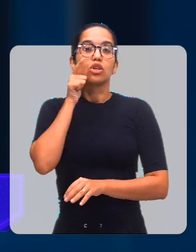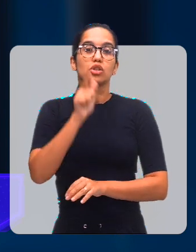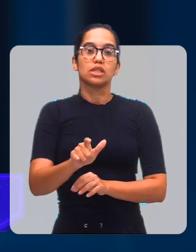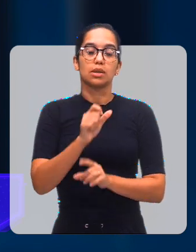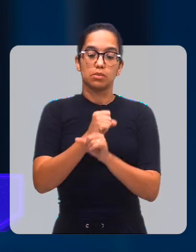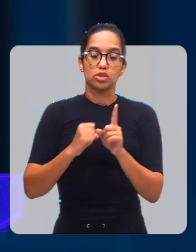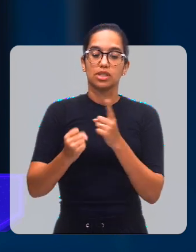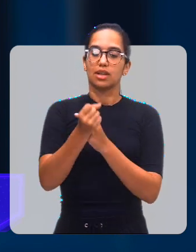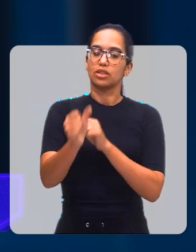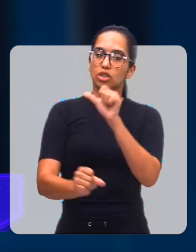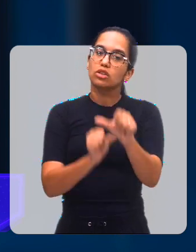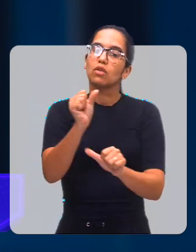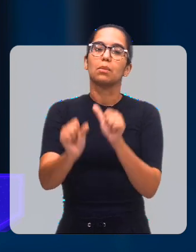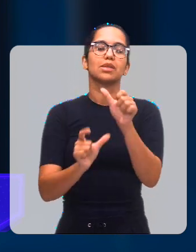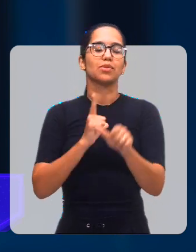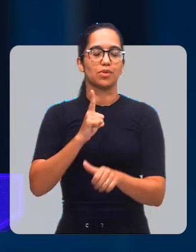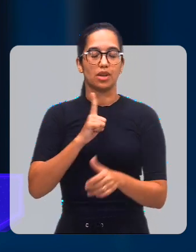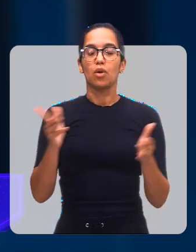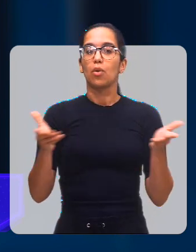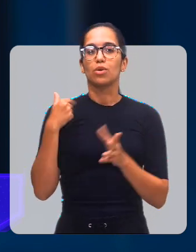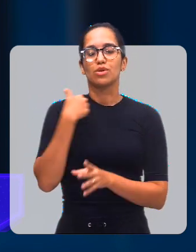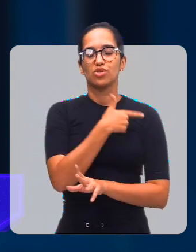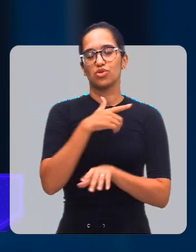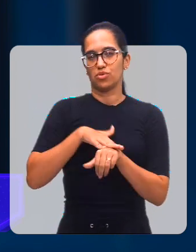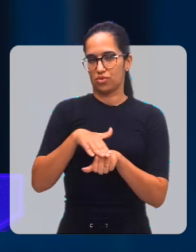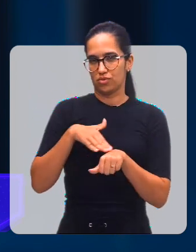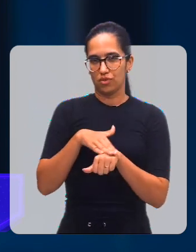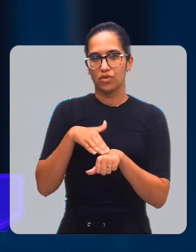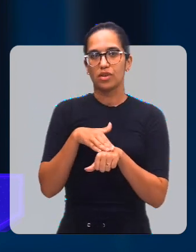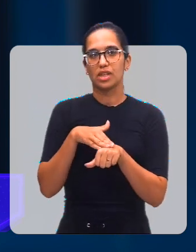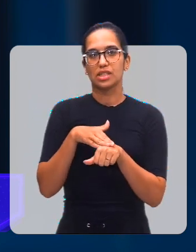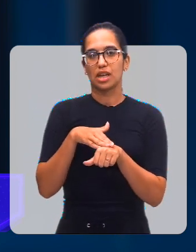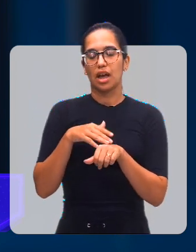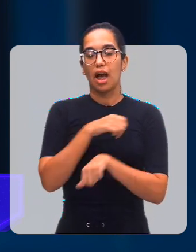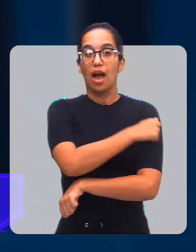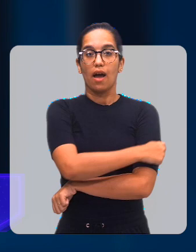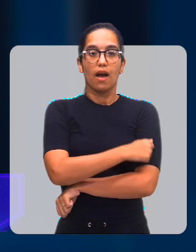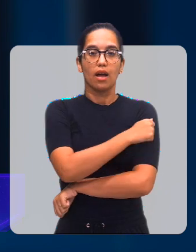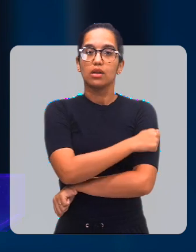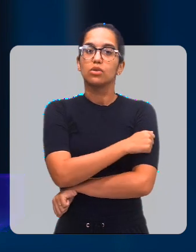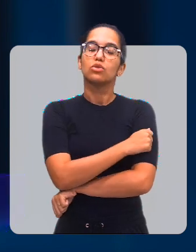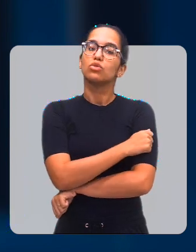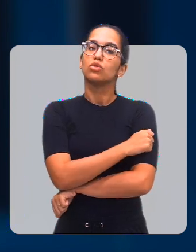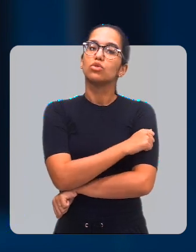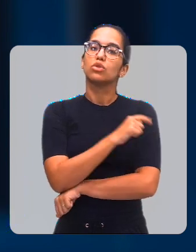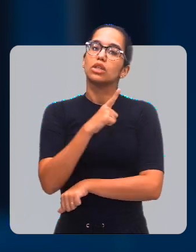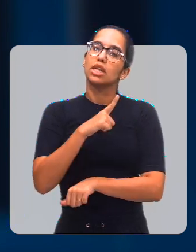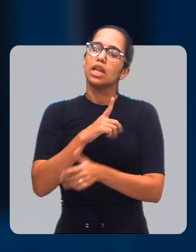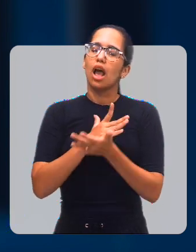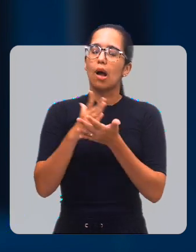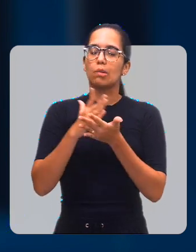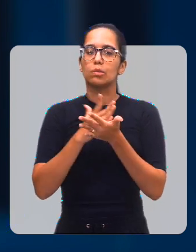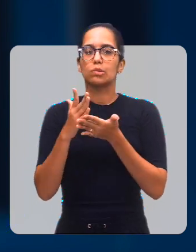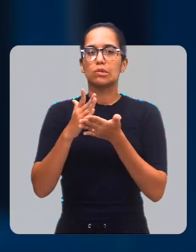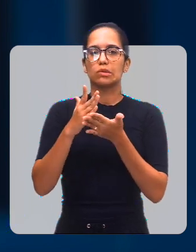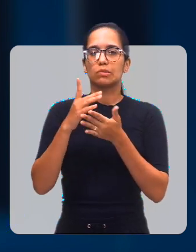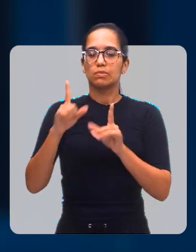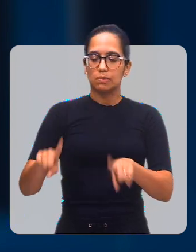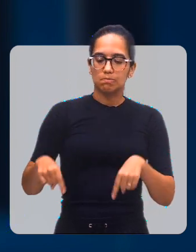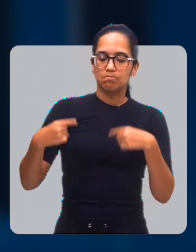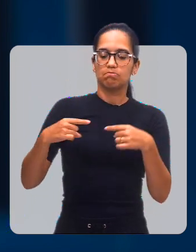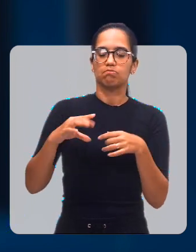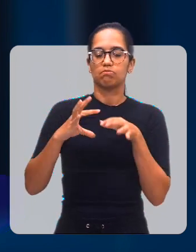transformamos essa sociedade. Hoje nós vamos falar aqui sobre alunos que têm dificuldades